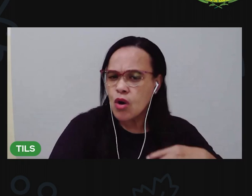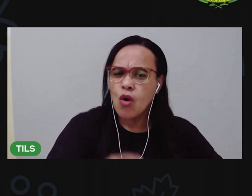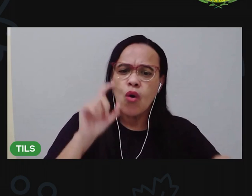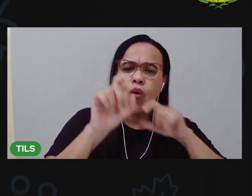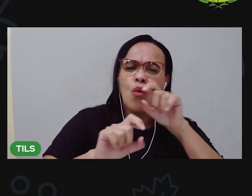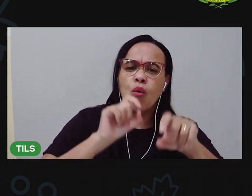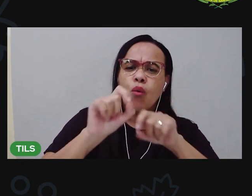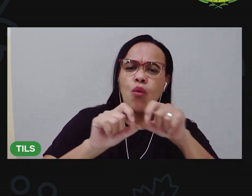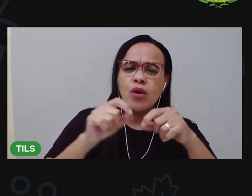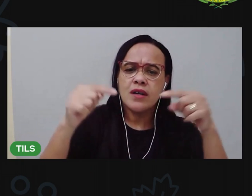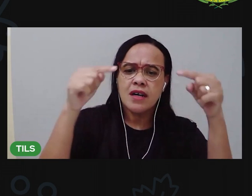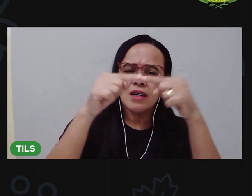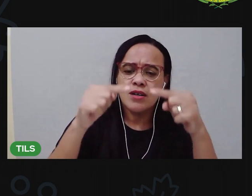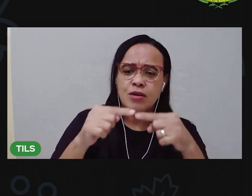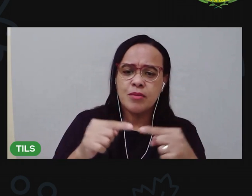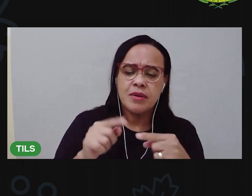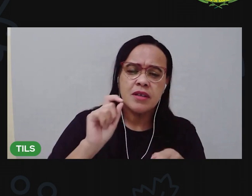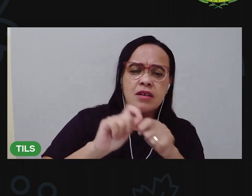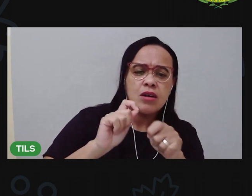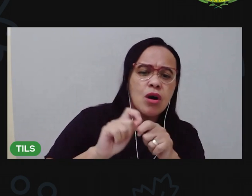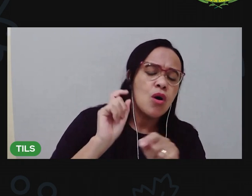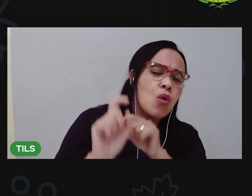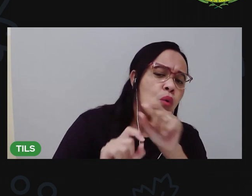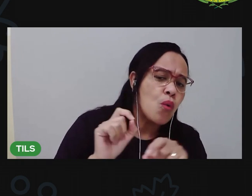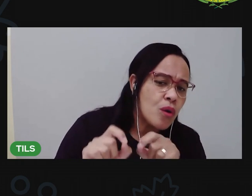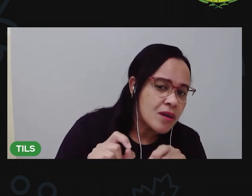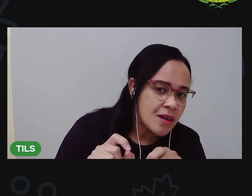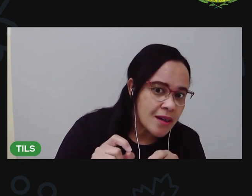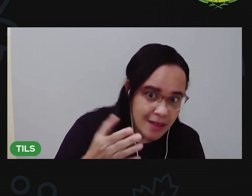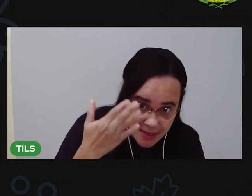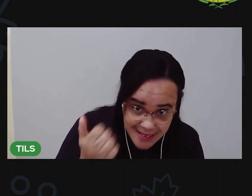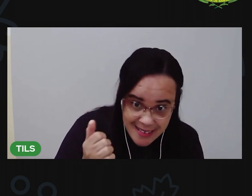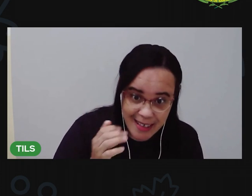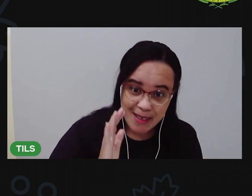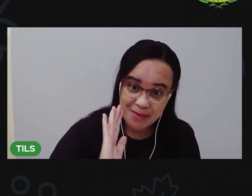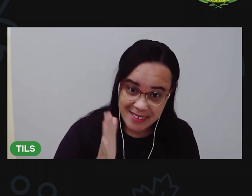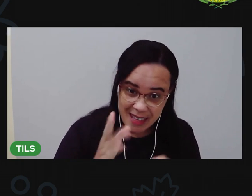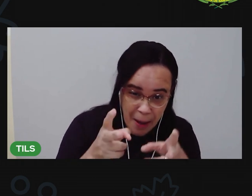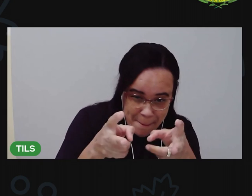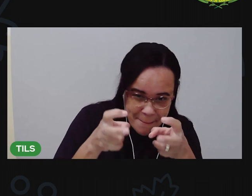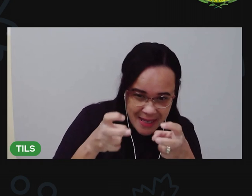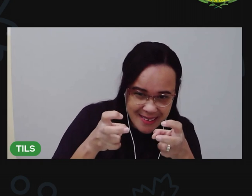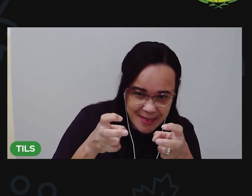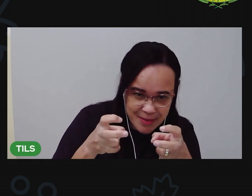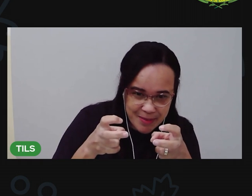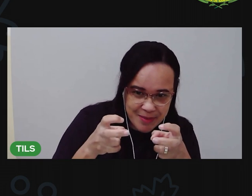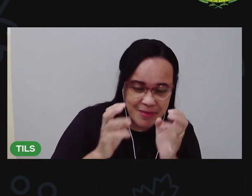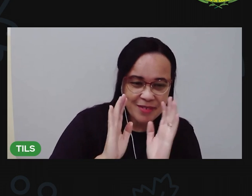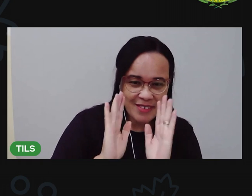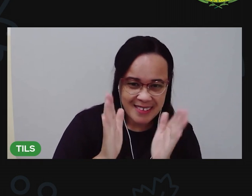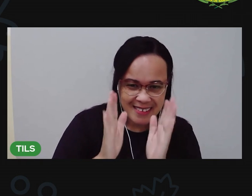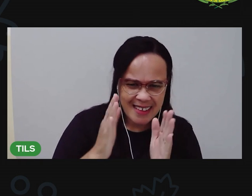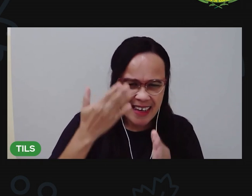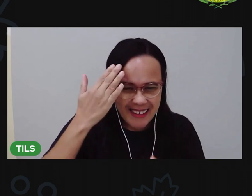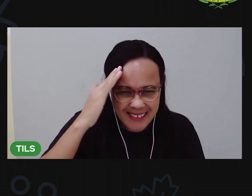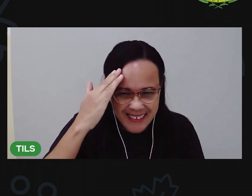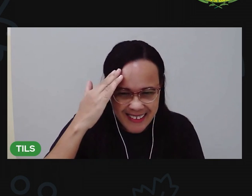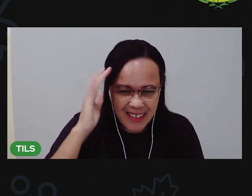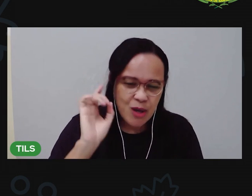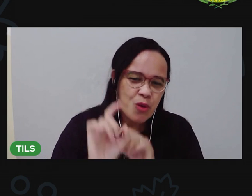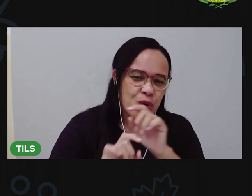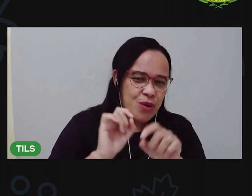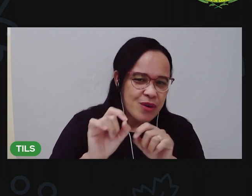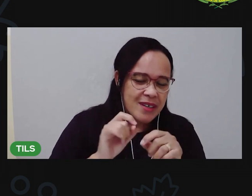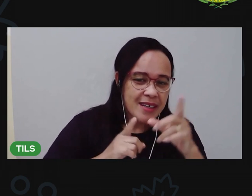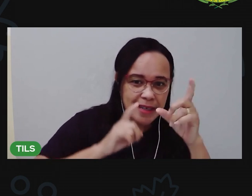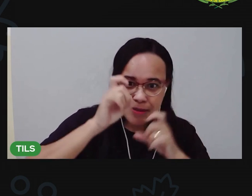E aí, o que é que eu estou fazendo? Conseguiu pegar a ação? Conseguiu entender que a ação foi essa que eu